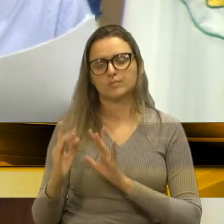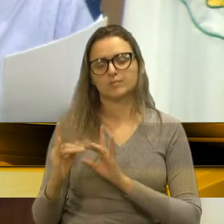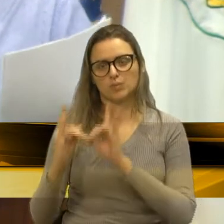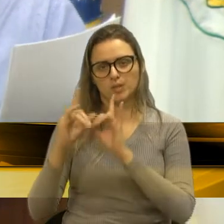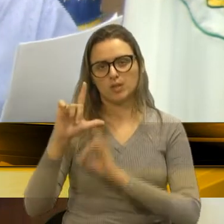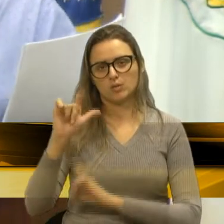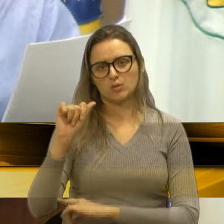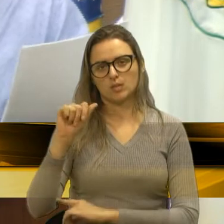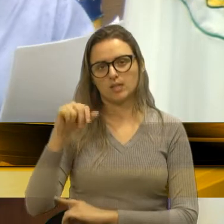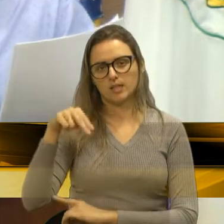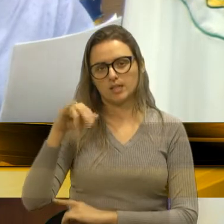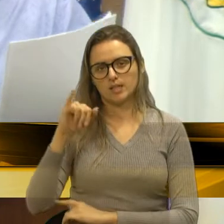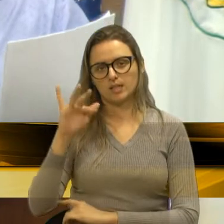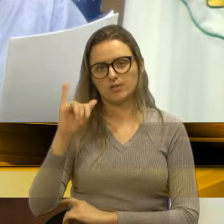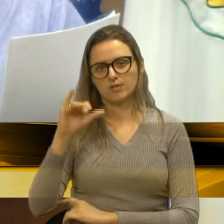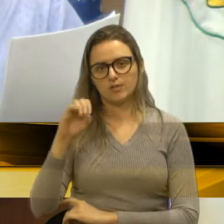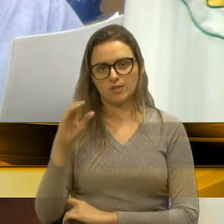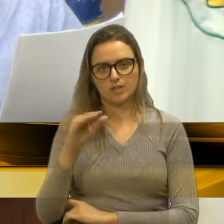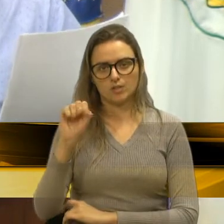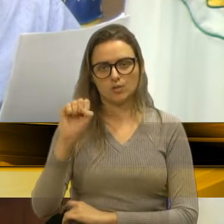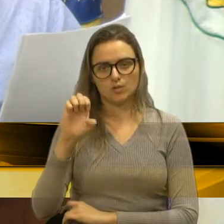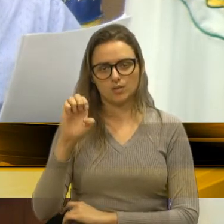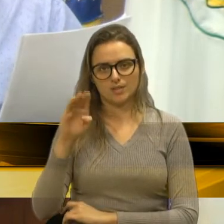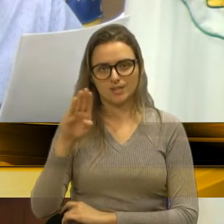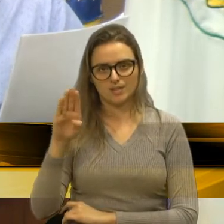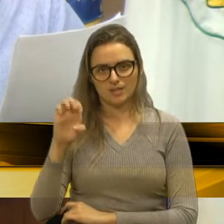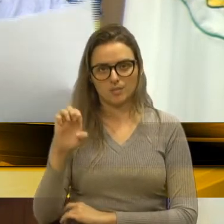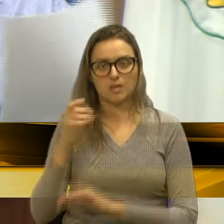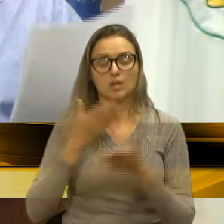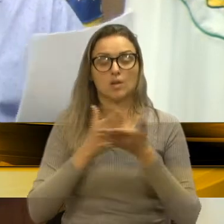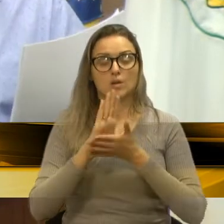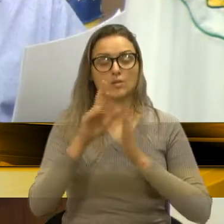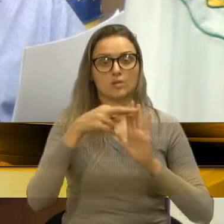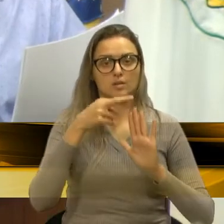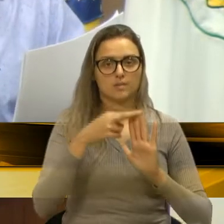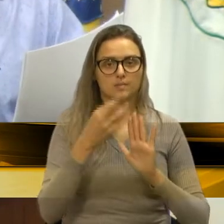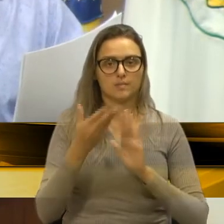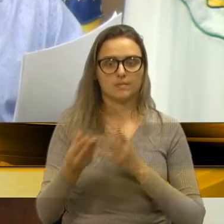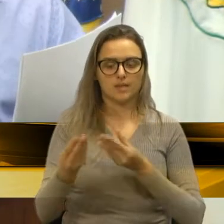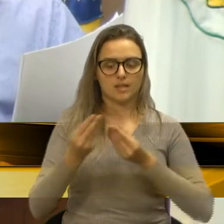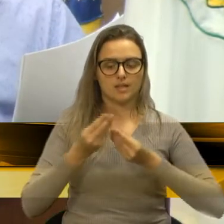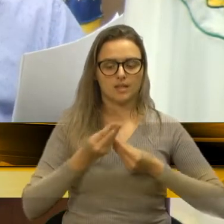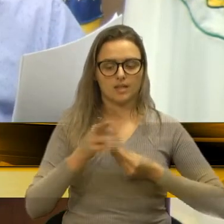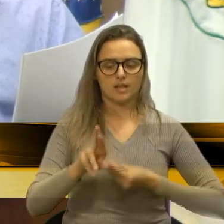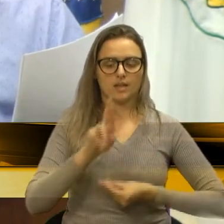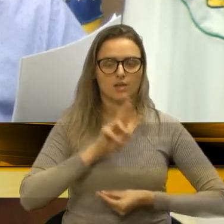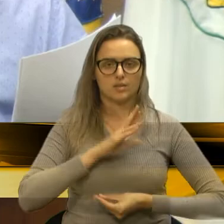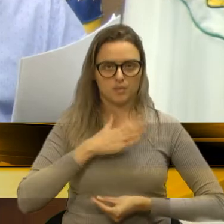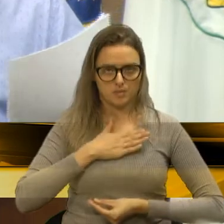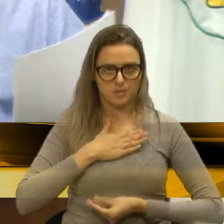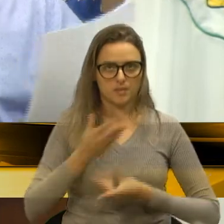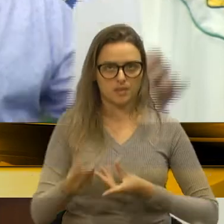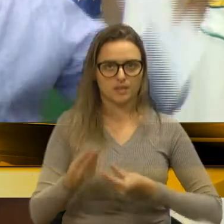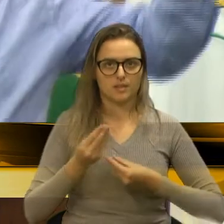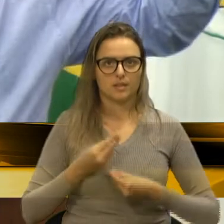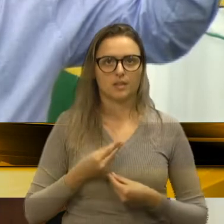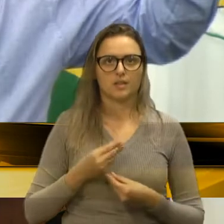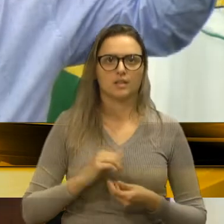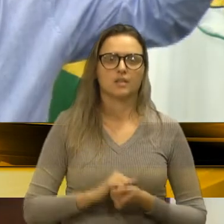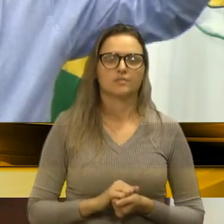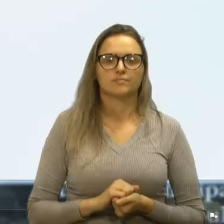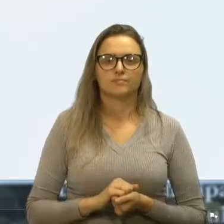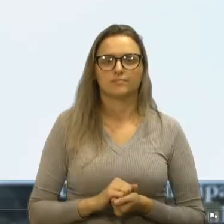Este requerimento foi aprovado por unanimidade, chegaram até as minhas respostas, enquanto isso,